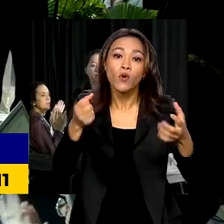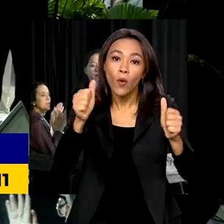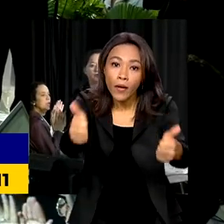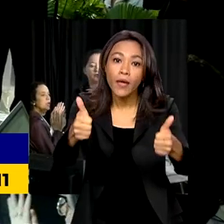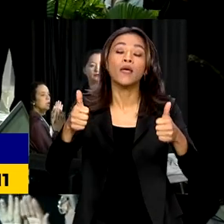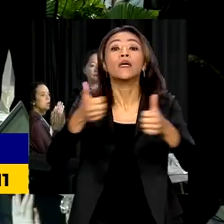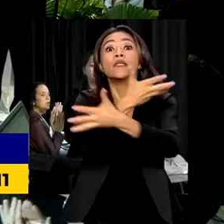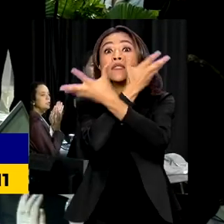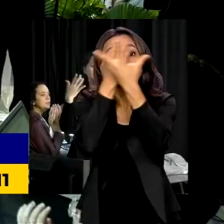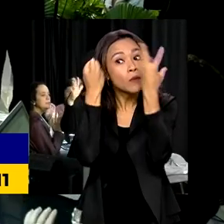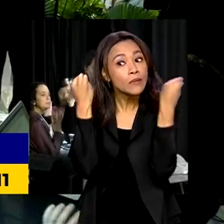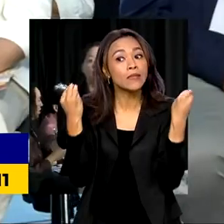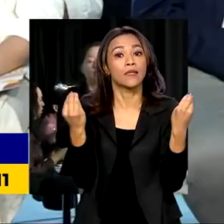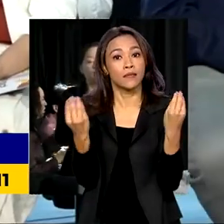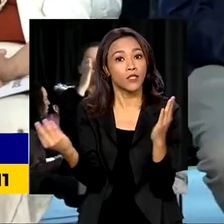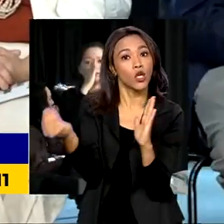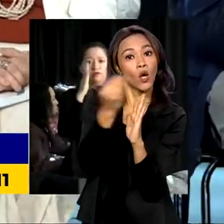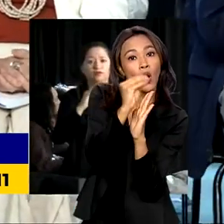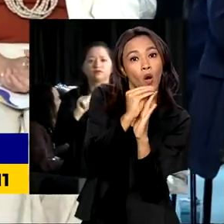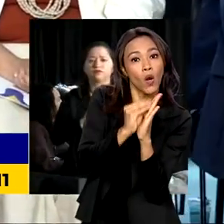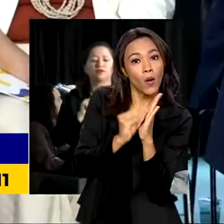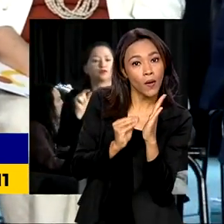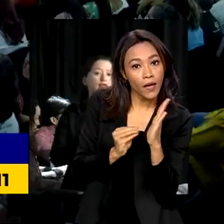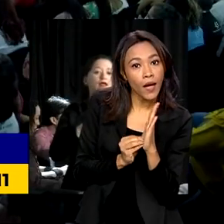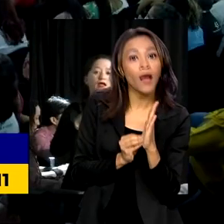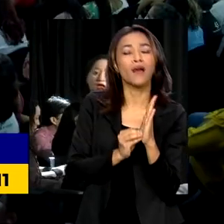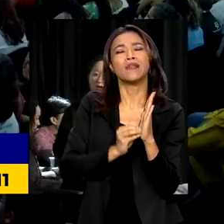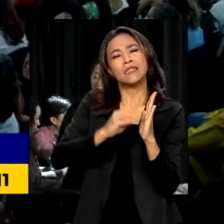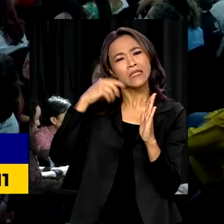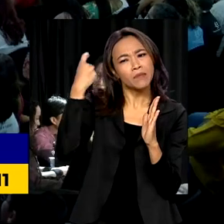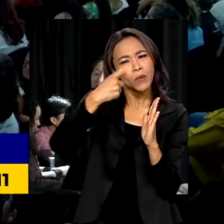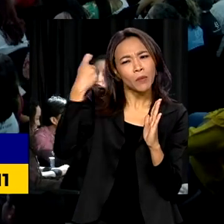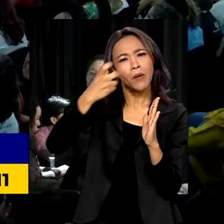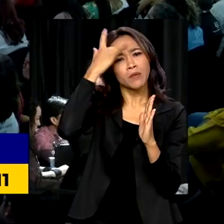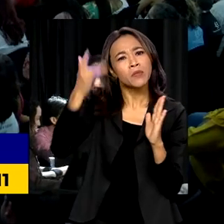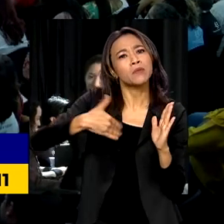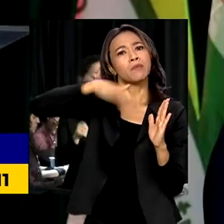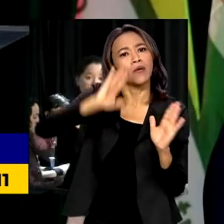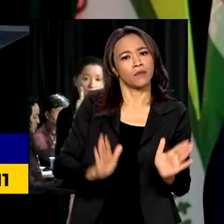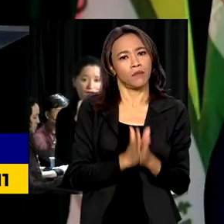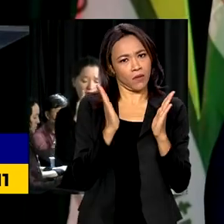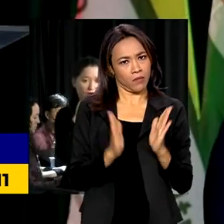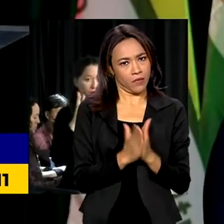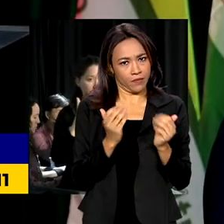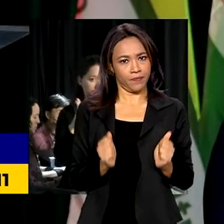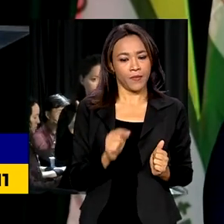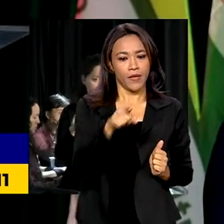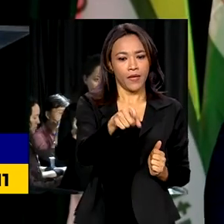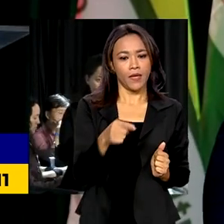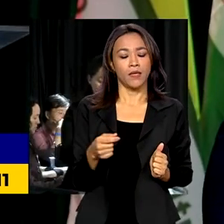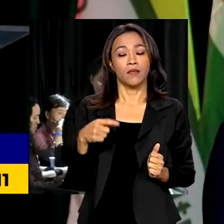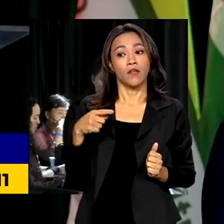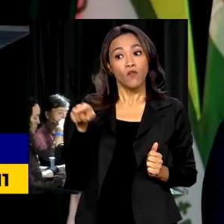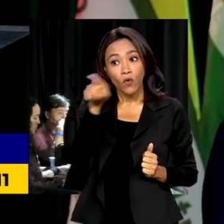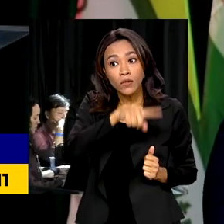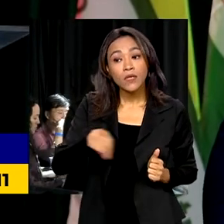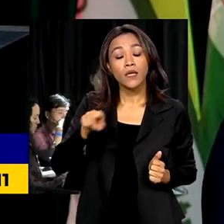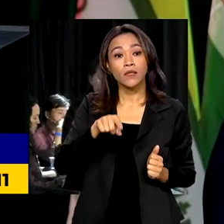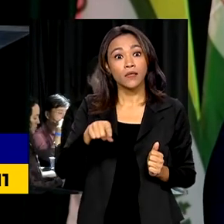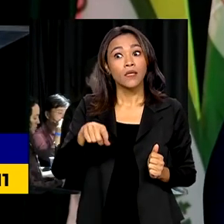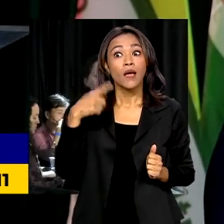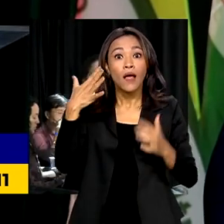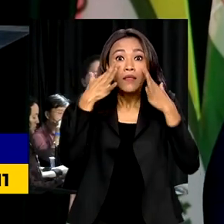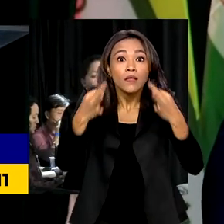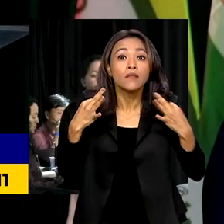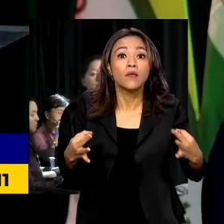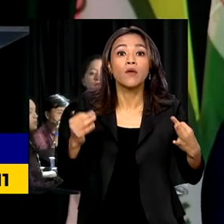incluir no orçamento ações para os brasileiros mais necessitados. Cuidar para que a gente possa atender a quem